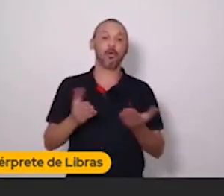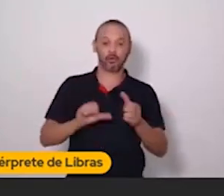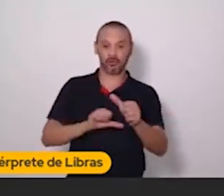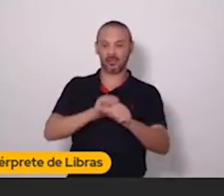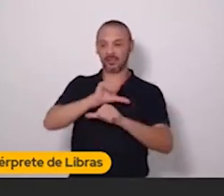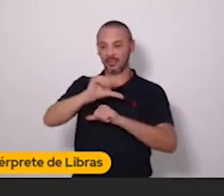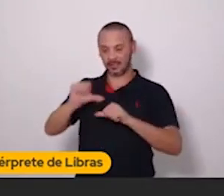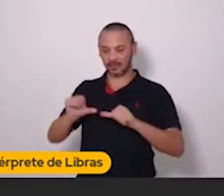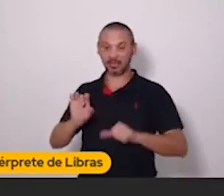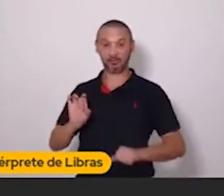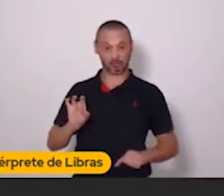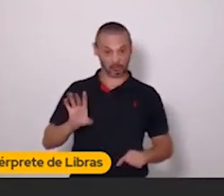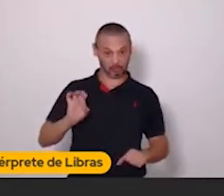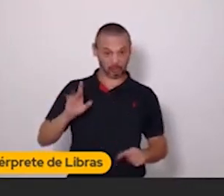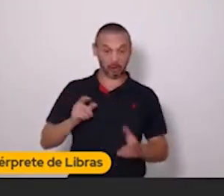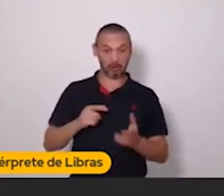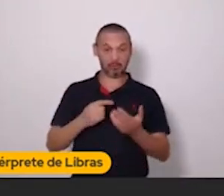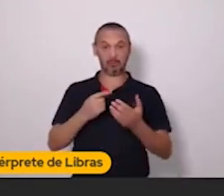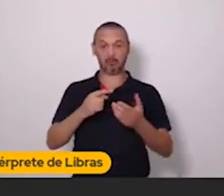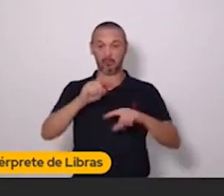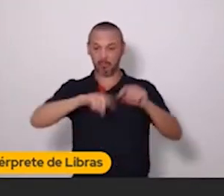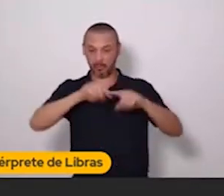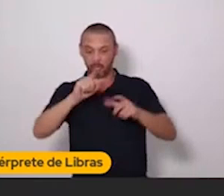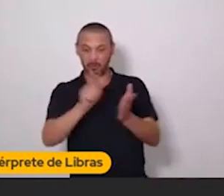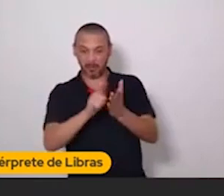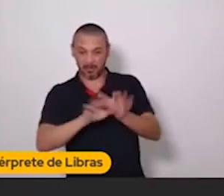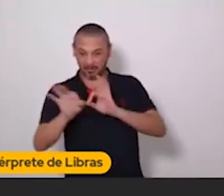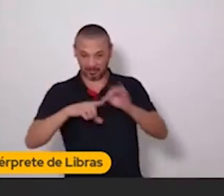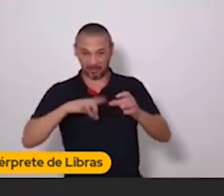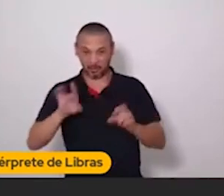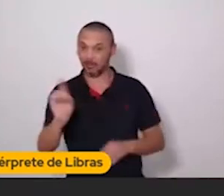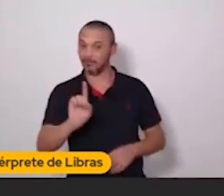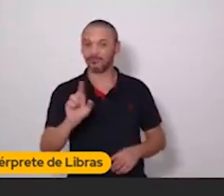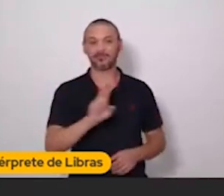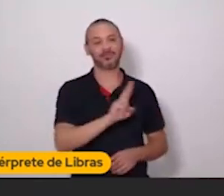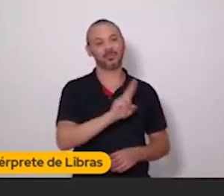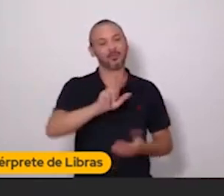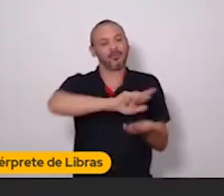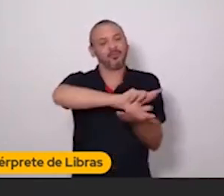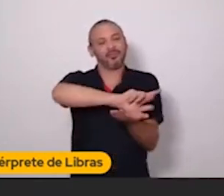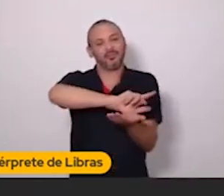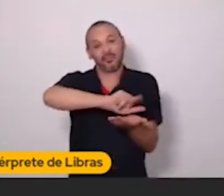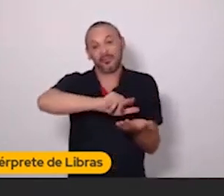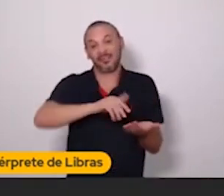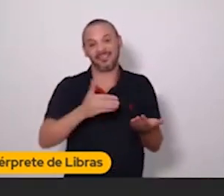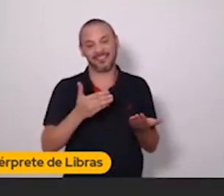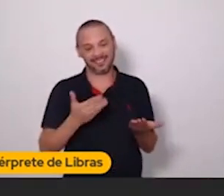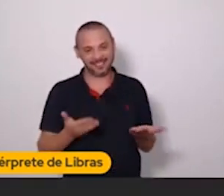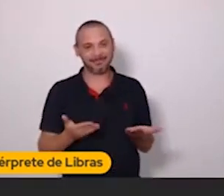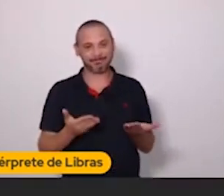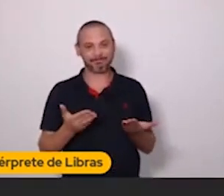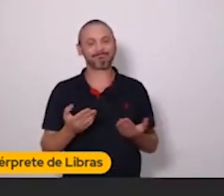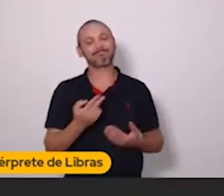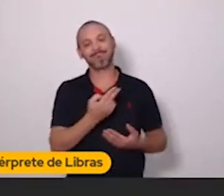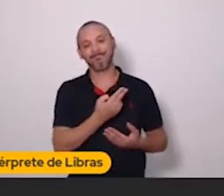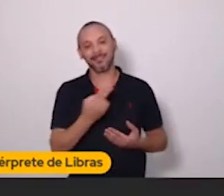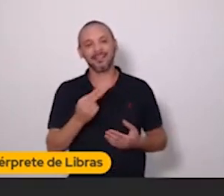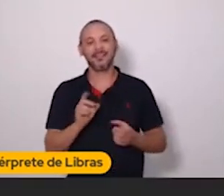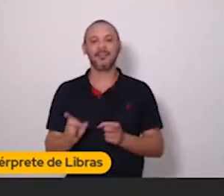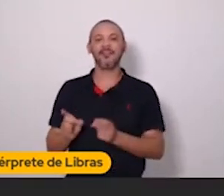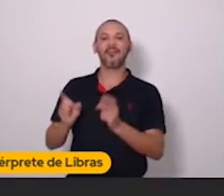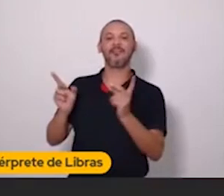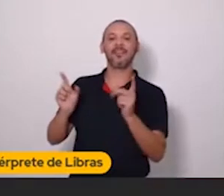somos somente uma papelaria. Então, hoje em dia a gente não se chama mais papelaria nada óbvia, e falamos que vendemos